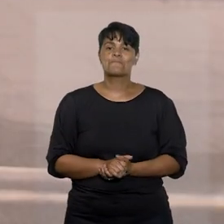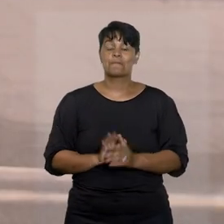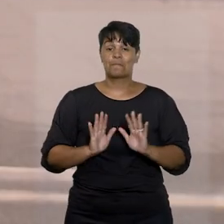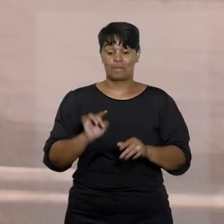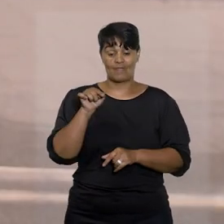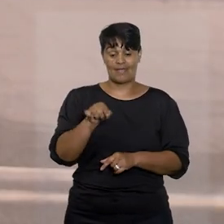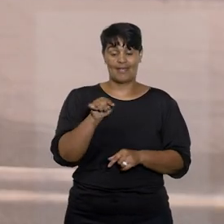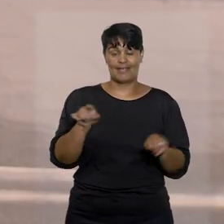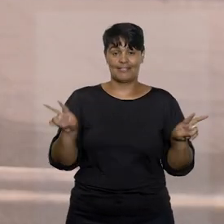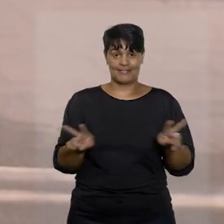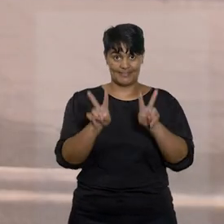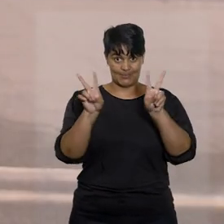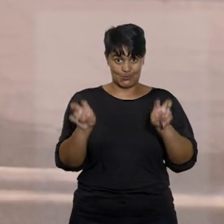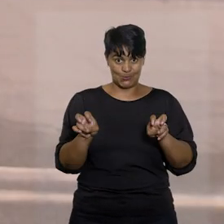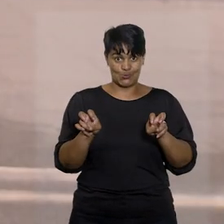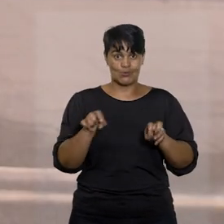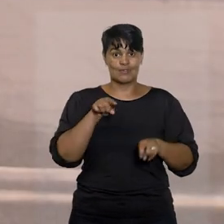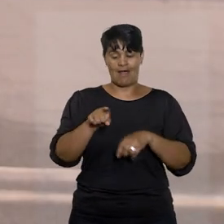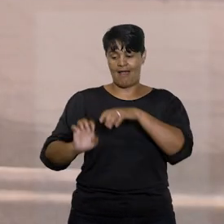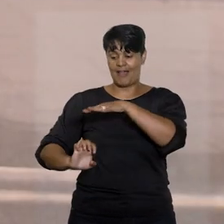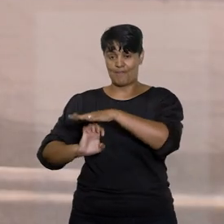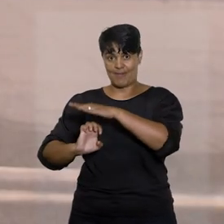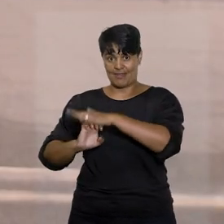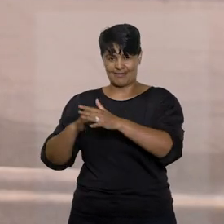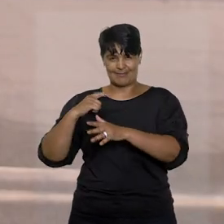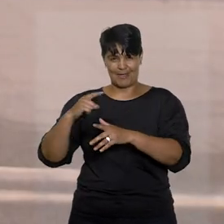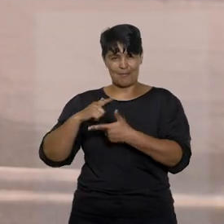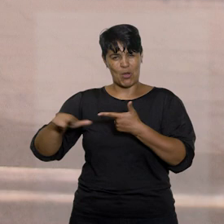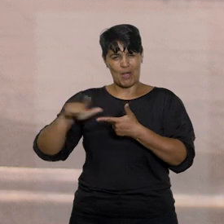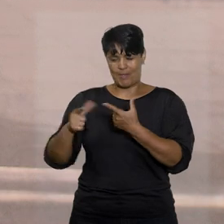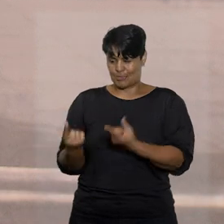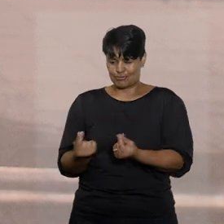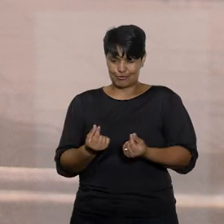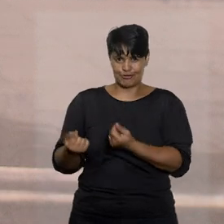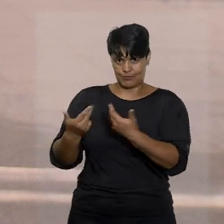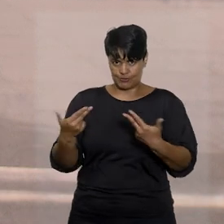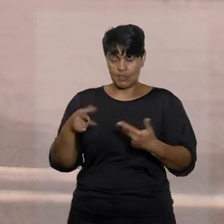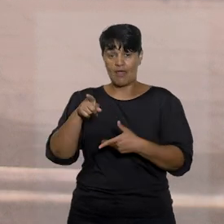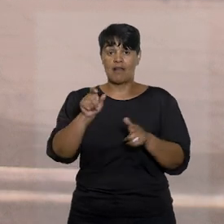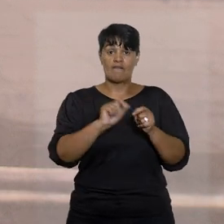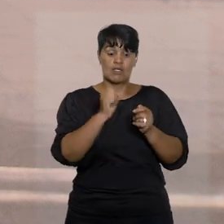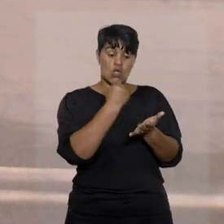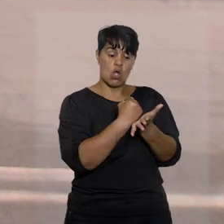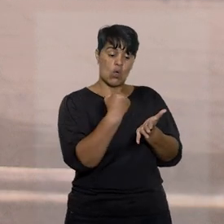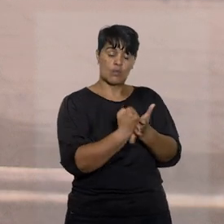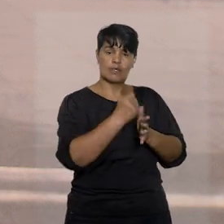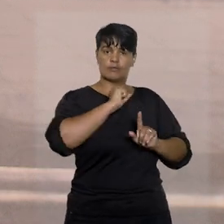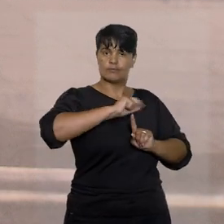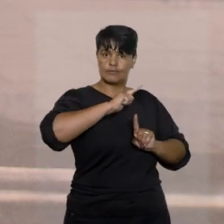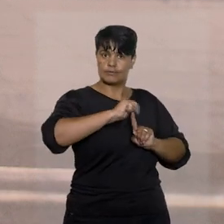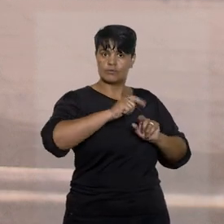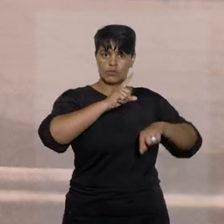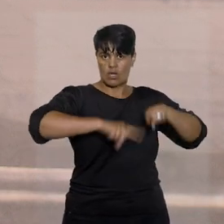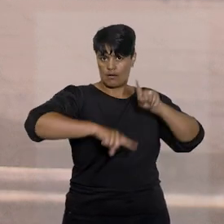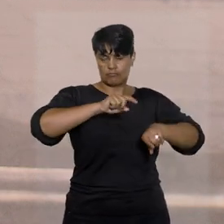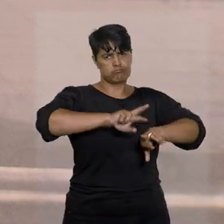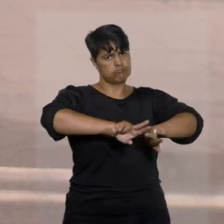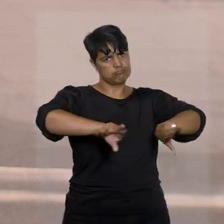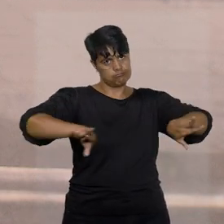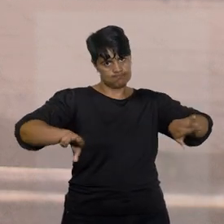julgado, um consórcio do qual a empresa em recuperação faz parte, firmou contrato de locação de equipamentos.